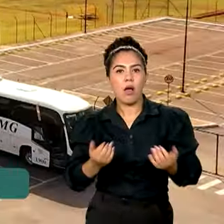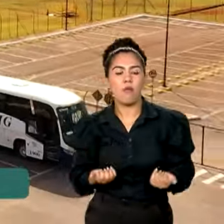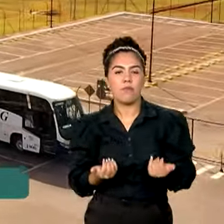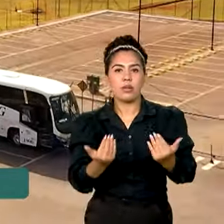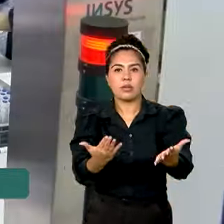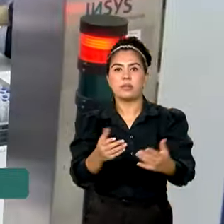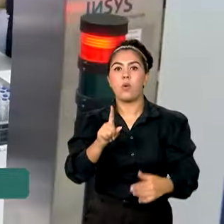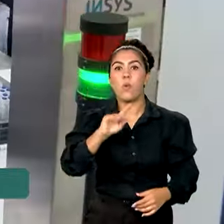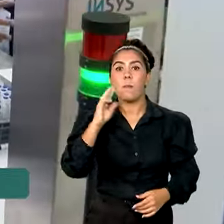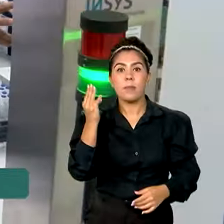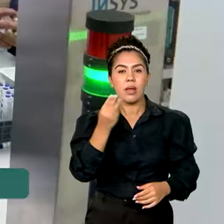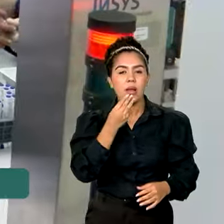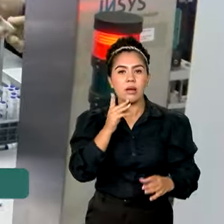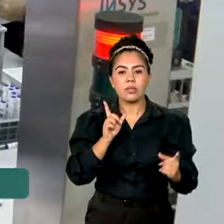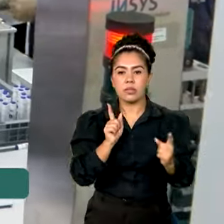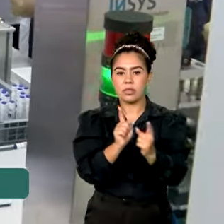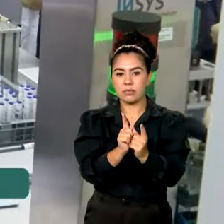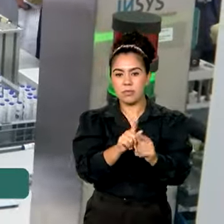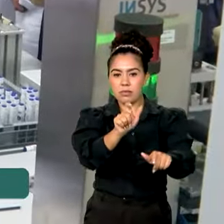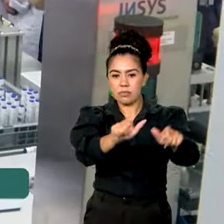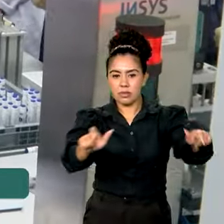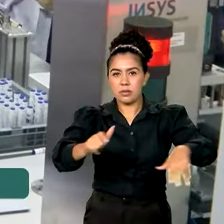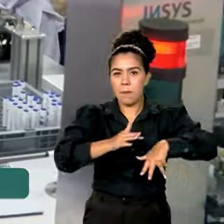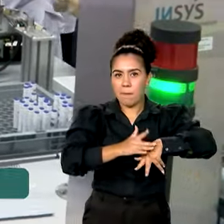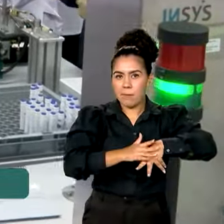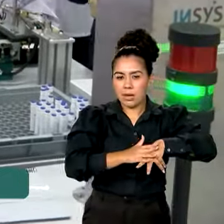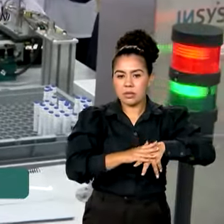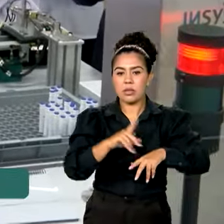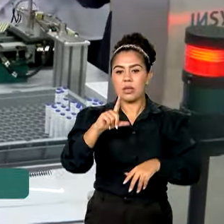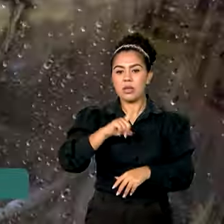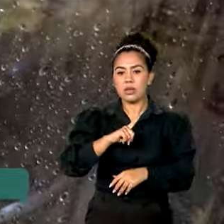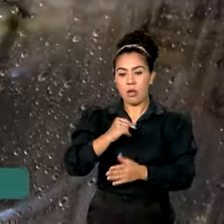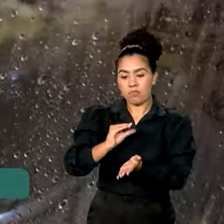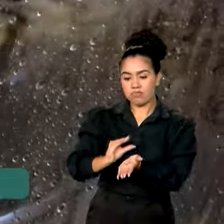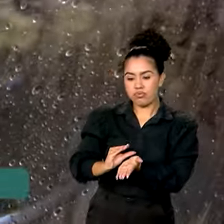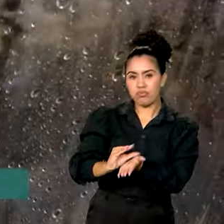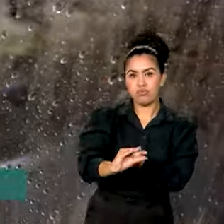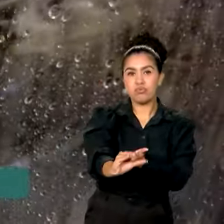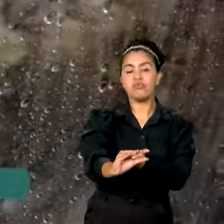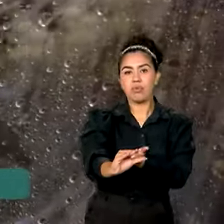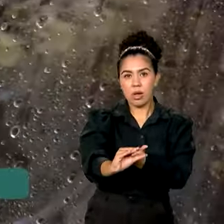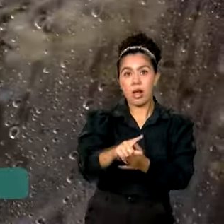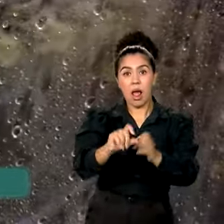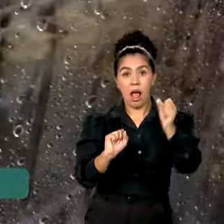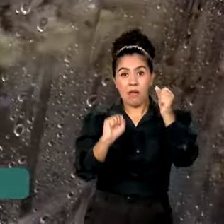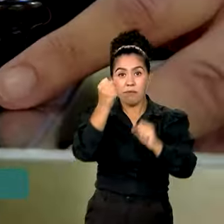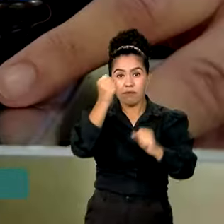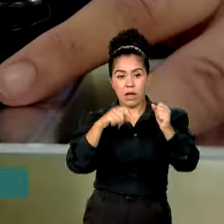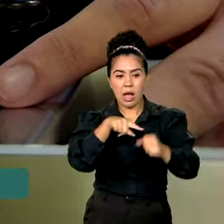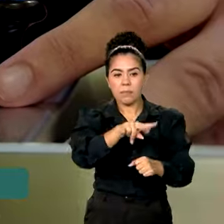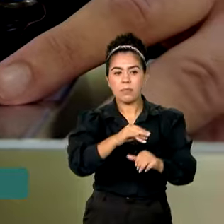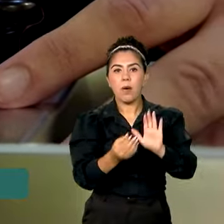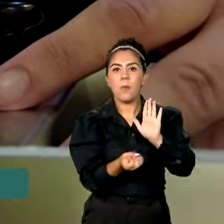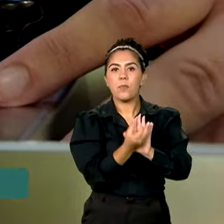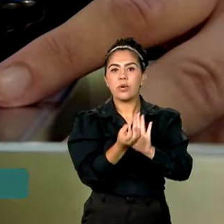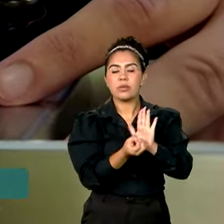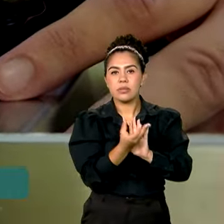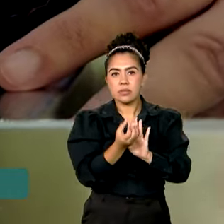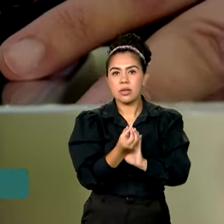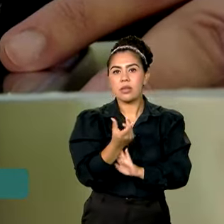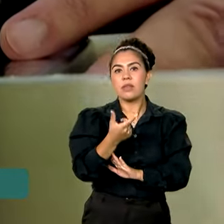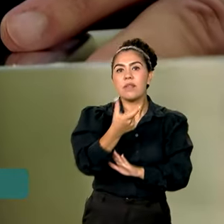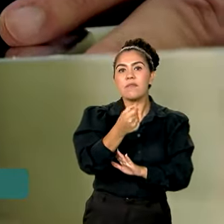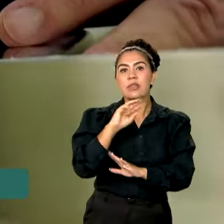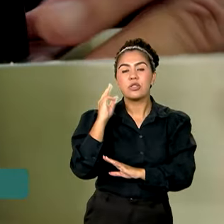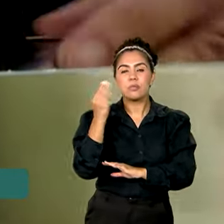pacientes. Com investimento de 800 milhões de reais, a fábrica vai produzir até 20 milhões de unidades de